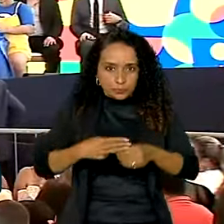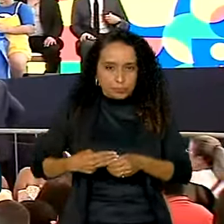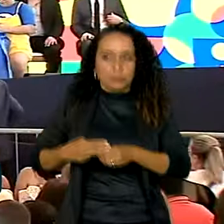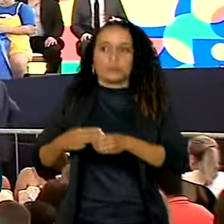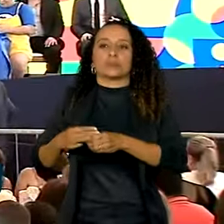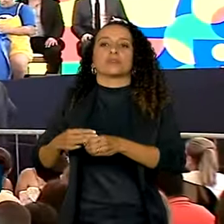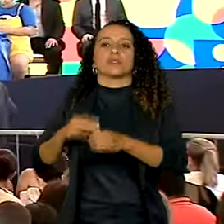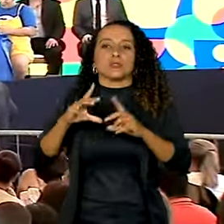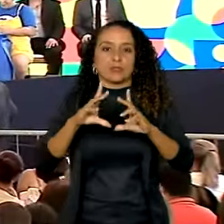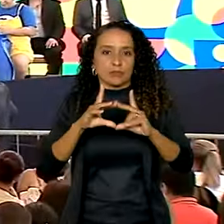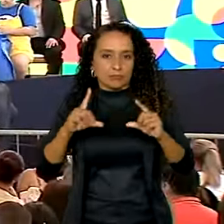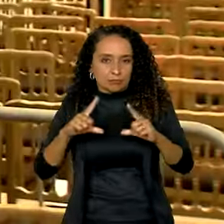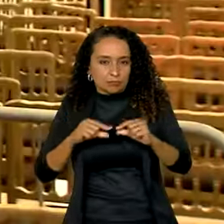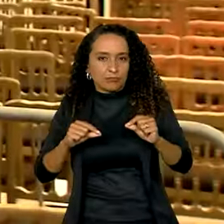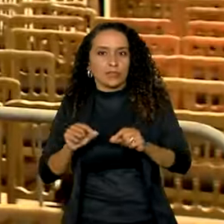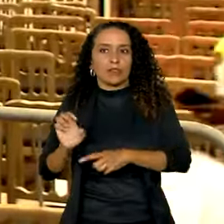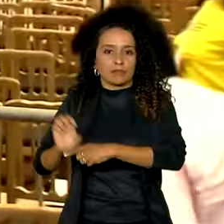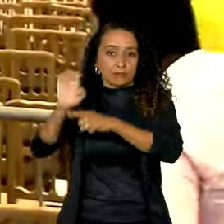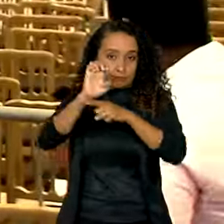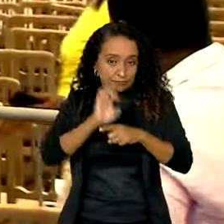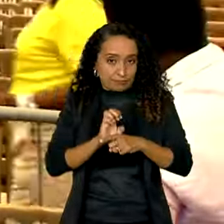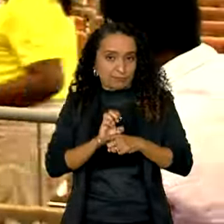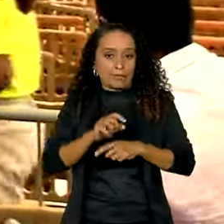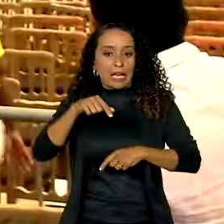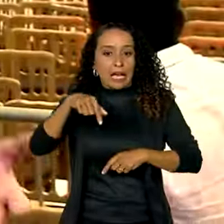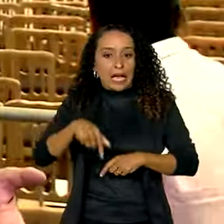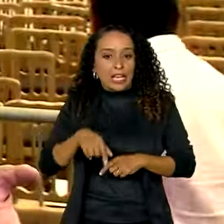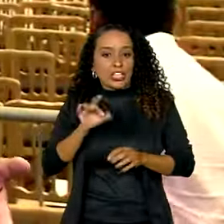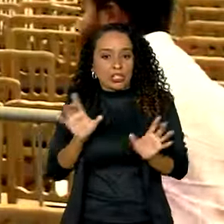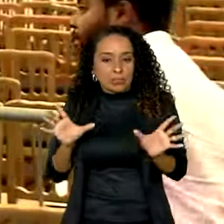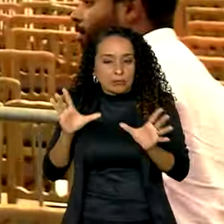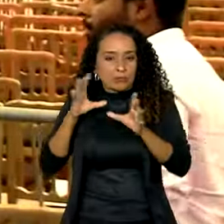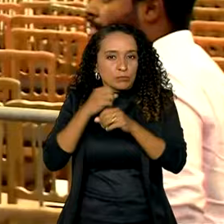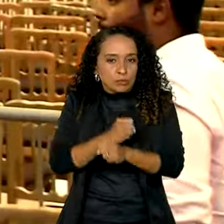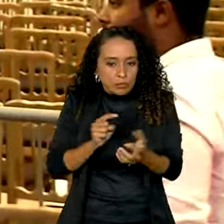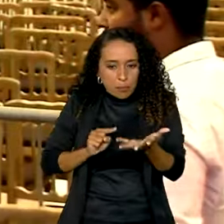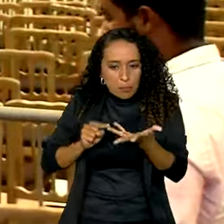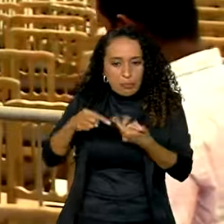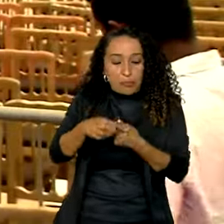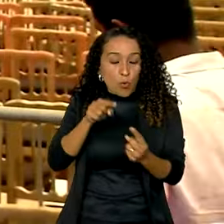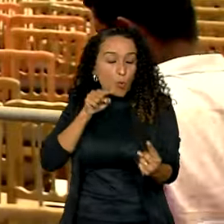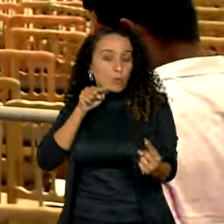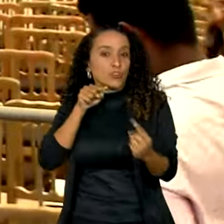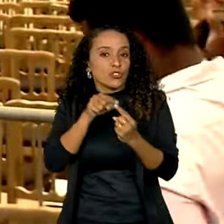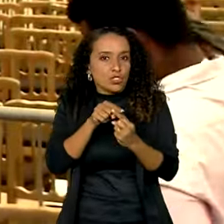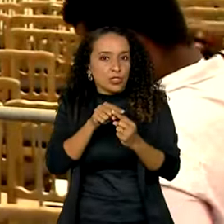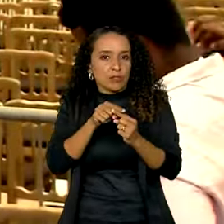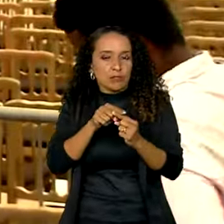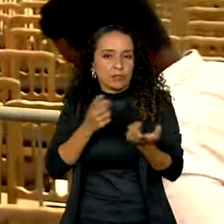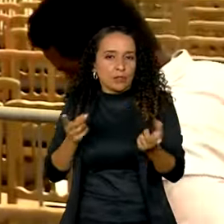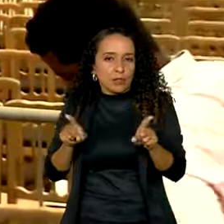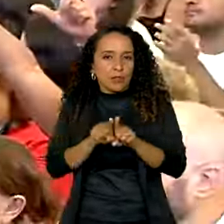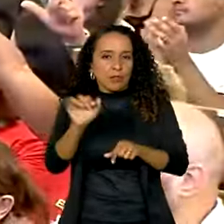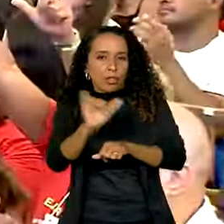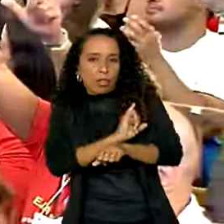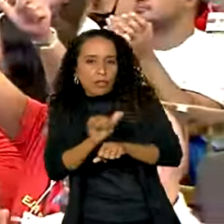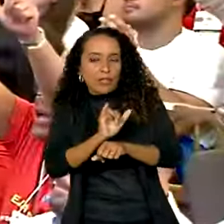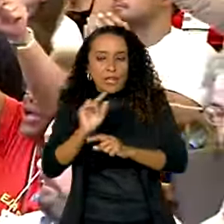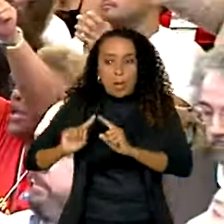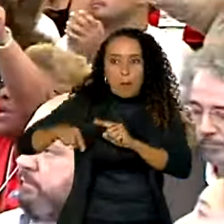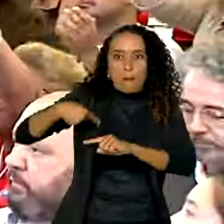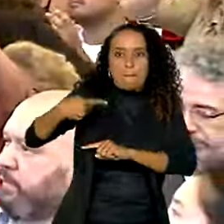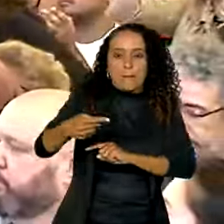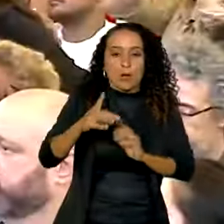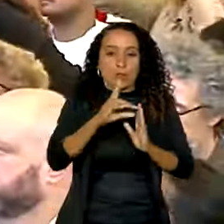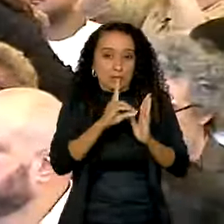distritais e estaduais. Daqui saíram as diretrizes, os objetivos, as metas e estratégias para a próxima